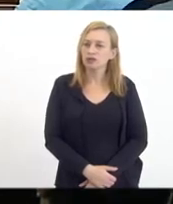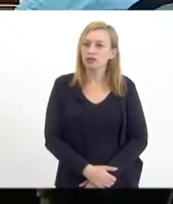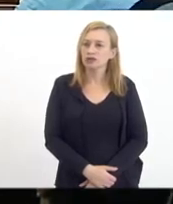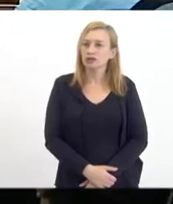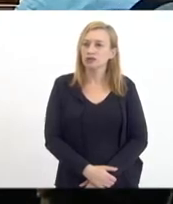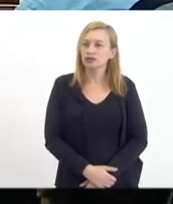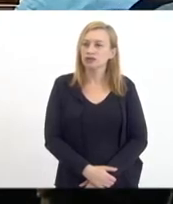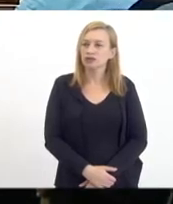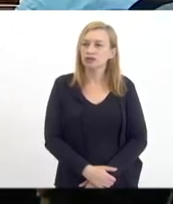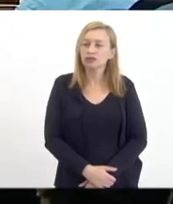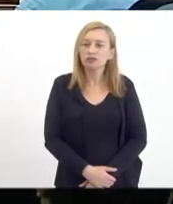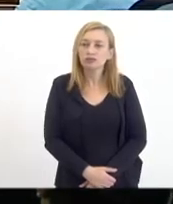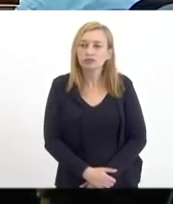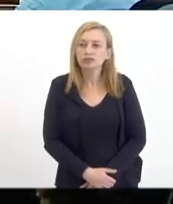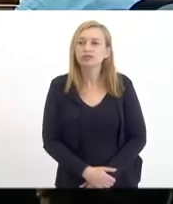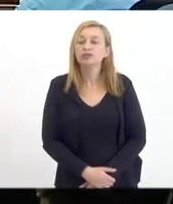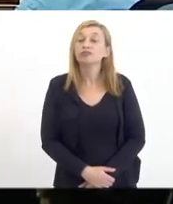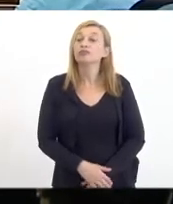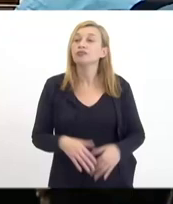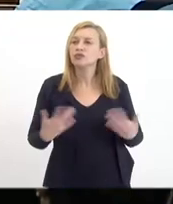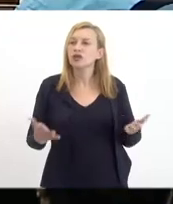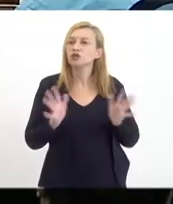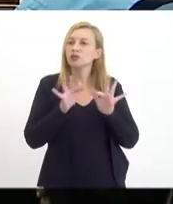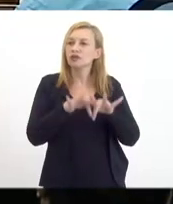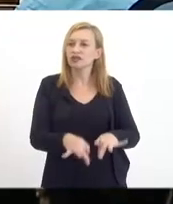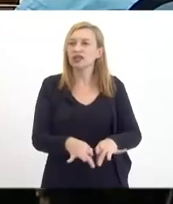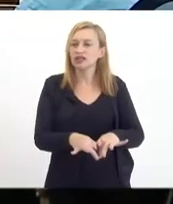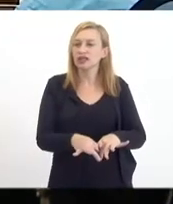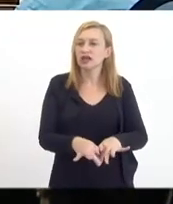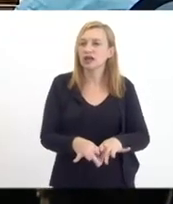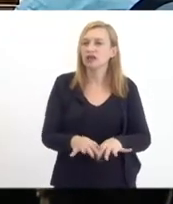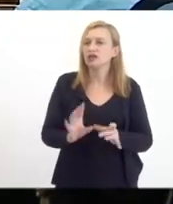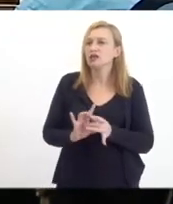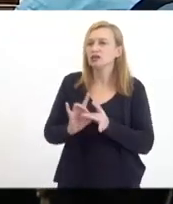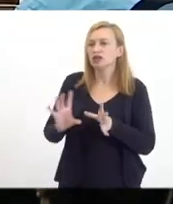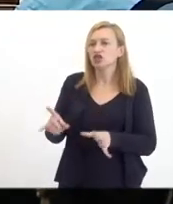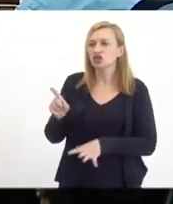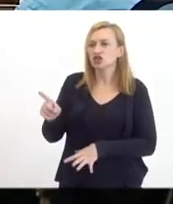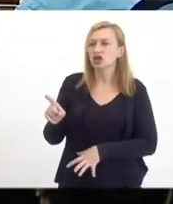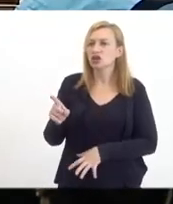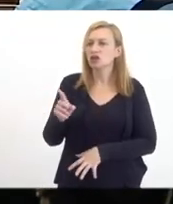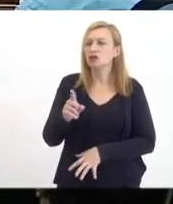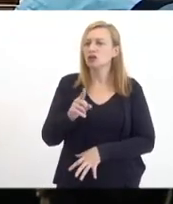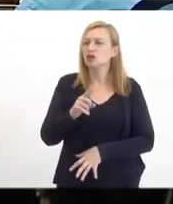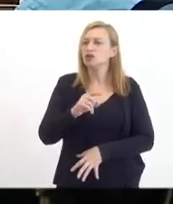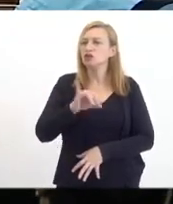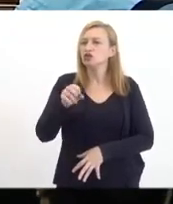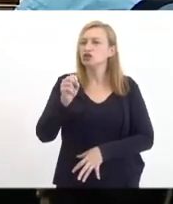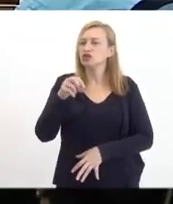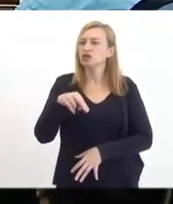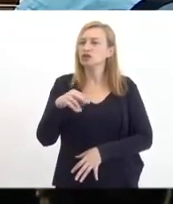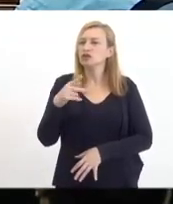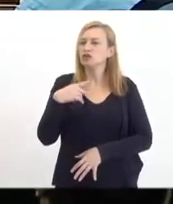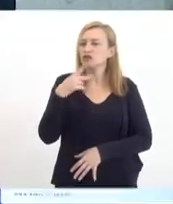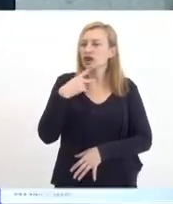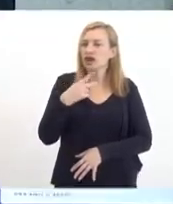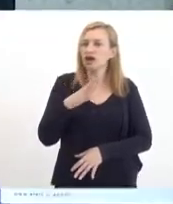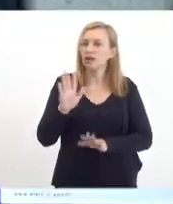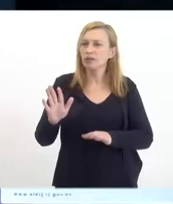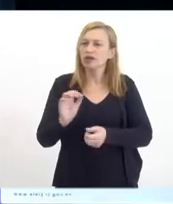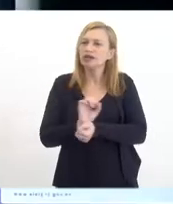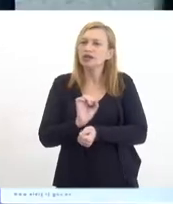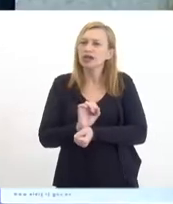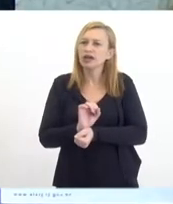Fala aqui. Então, só para concluir o raciocínio, vou deixar o Joi, isso vai fazer uma parte. Mas, então, a gente